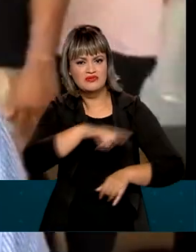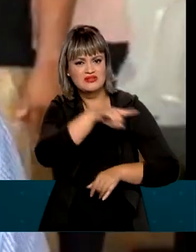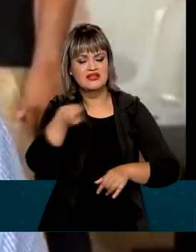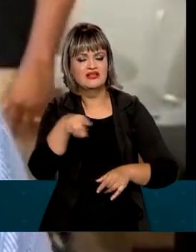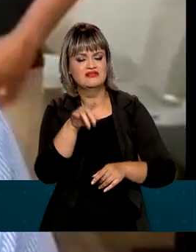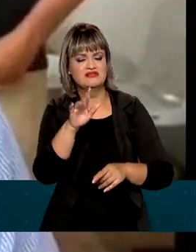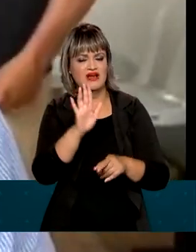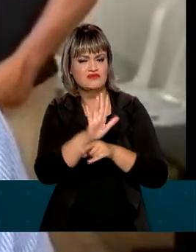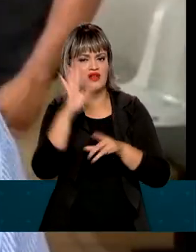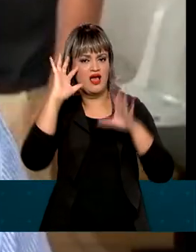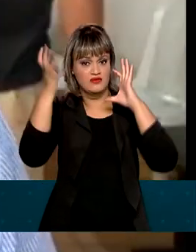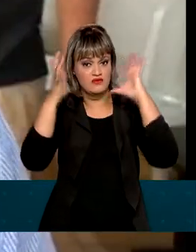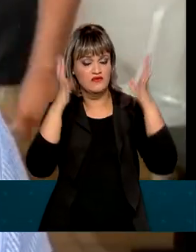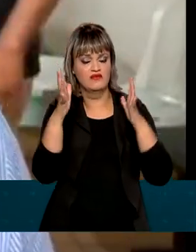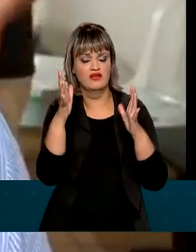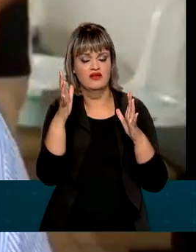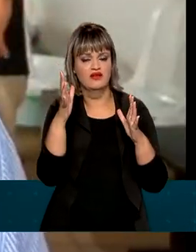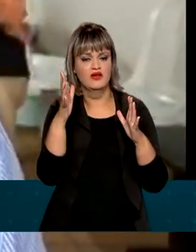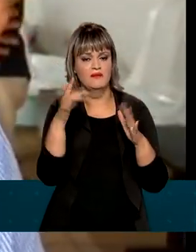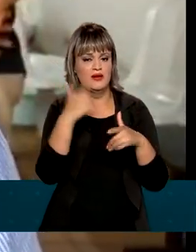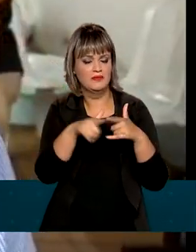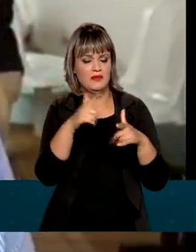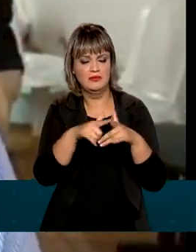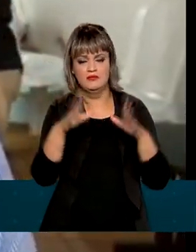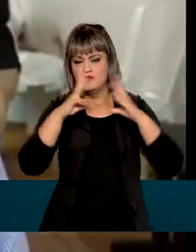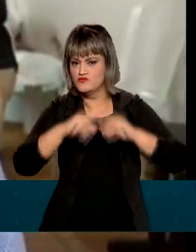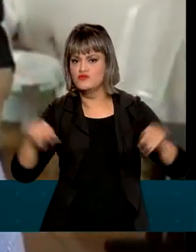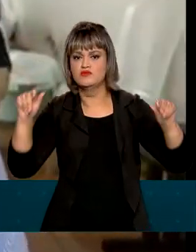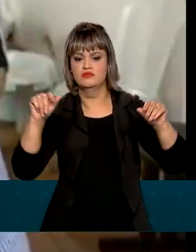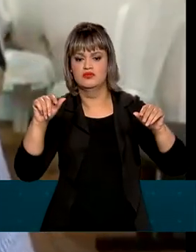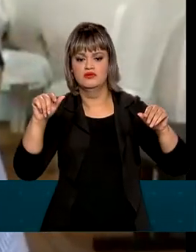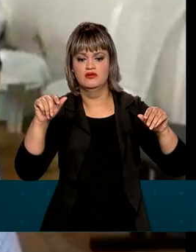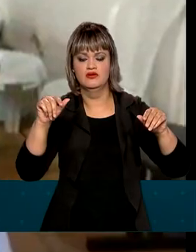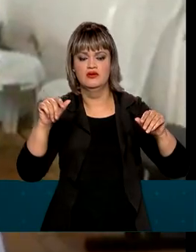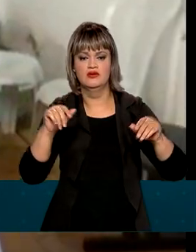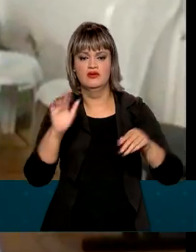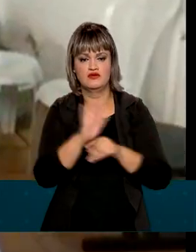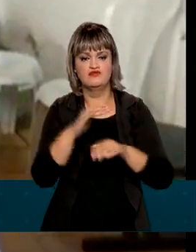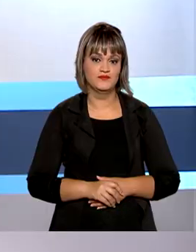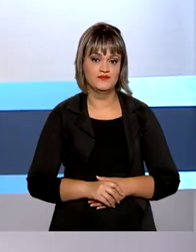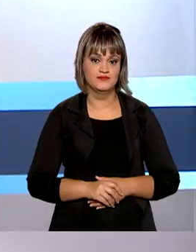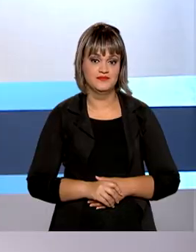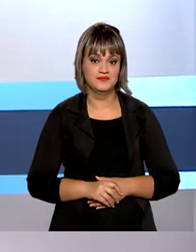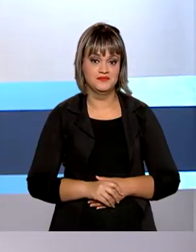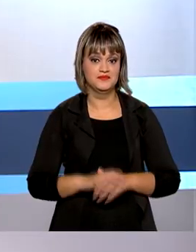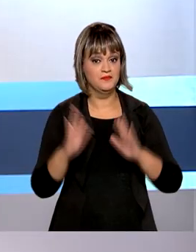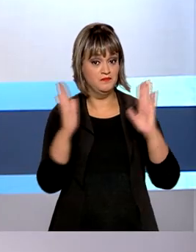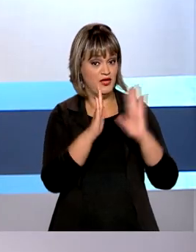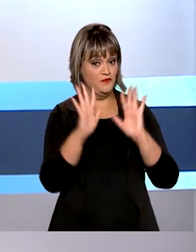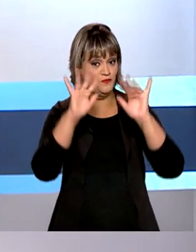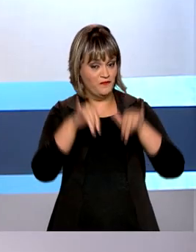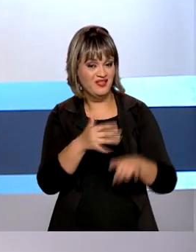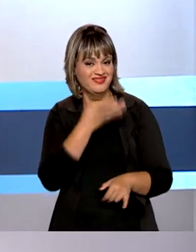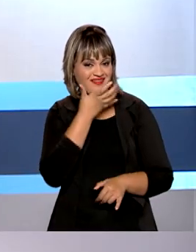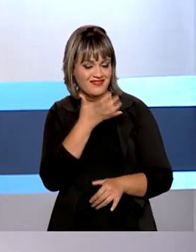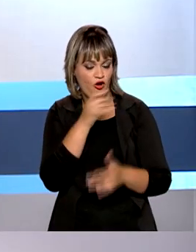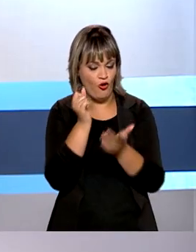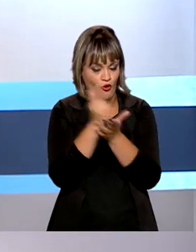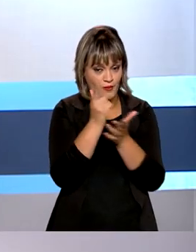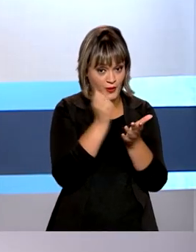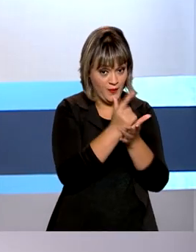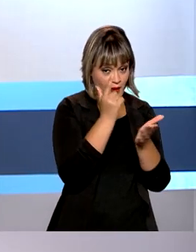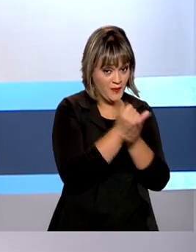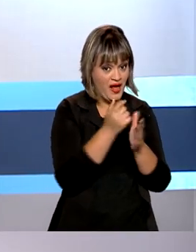nosso povo, para que, o quanto antes, se supere esse momento de dificuldade, se retome o desenvolvimento da região. Com o fim das compras de